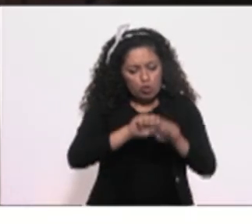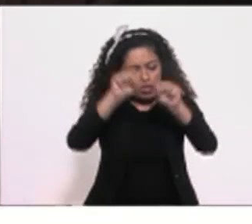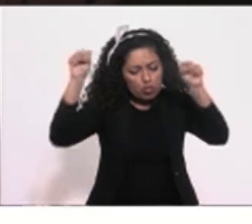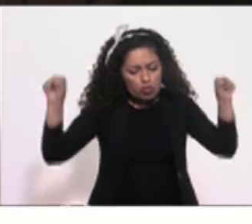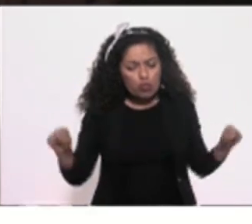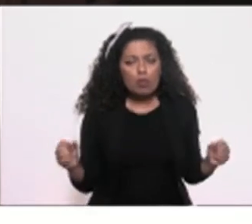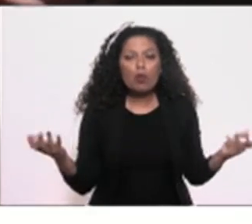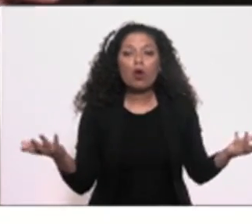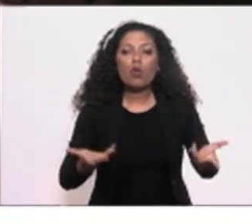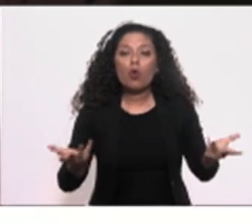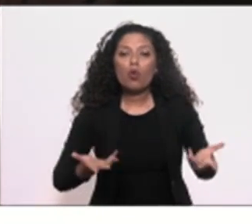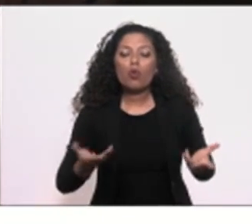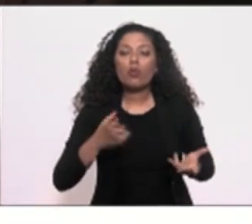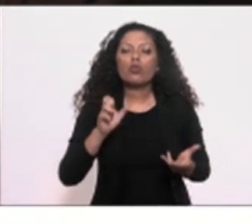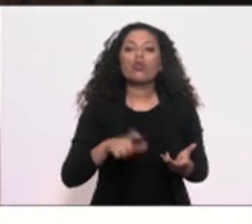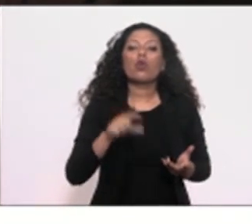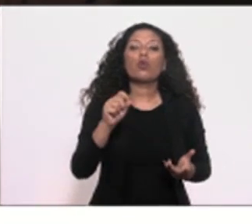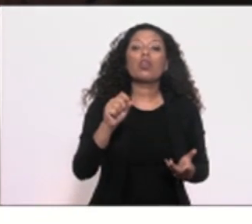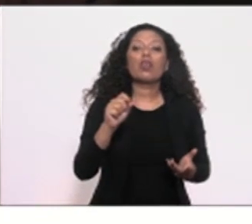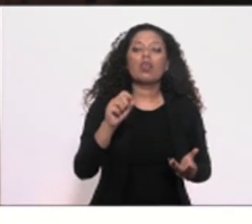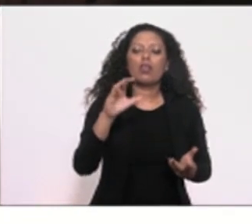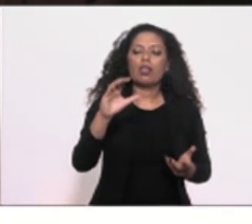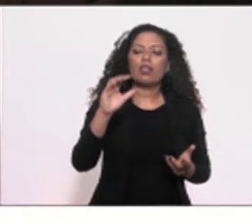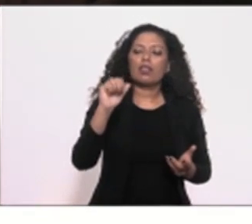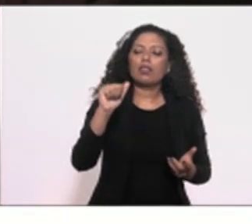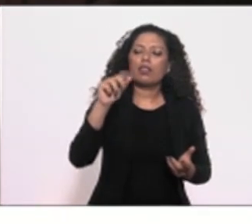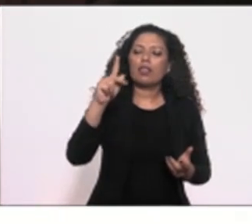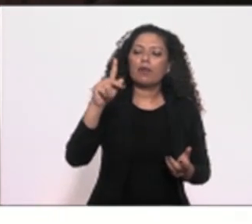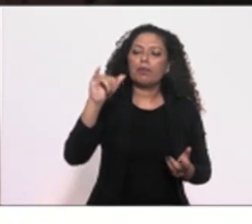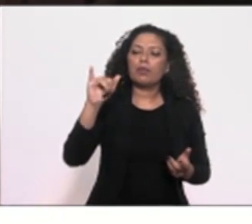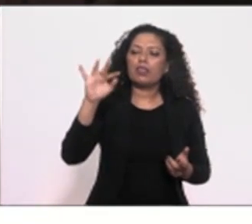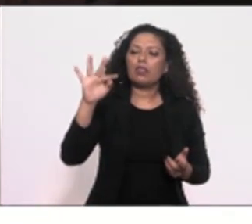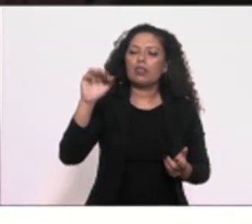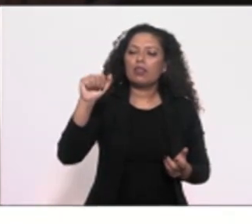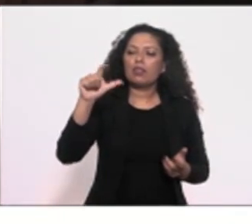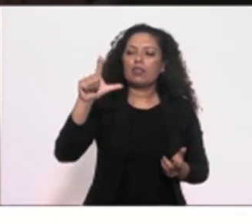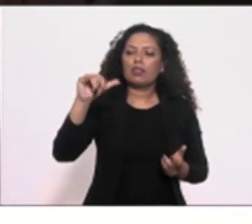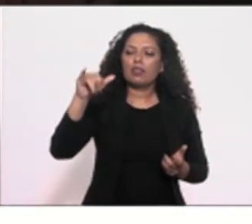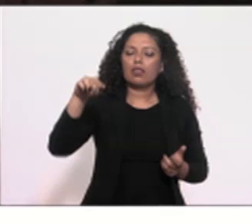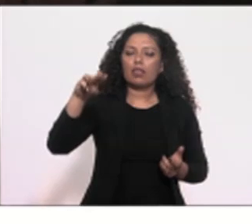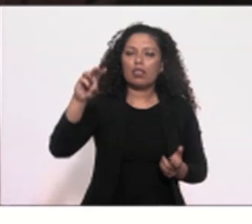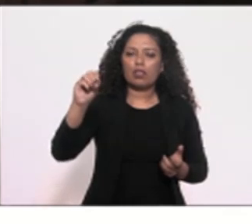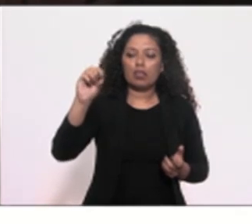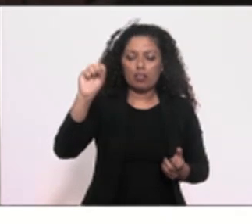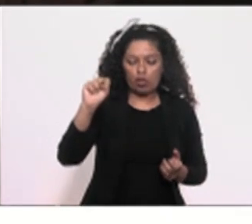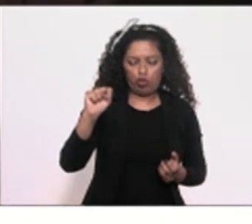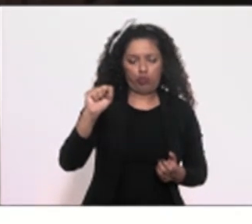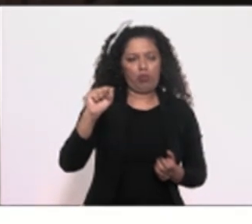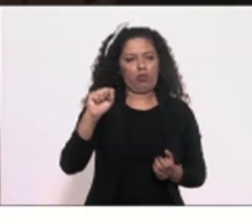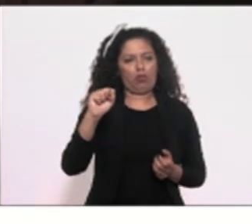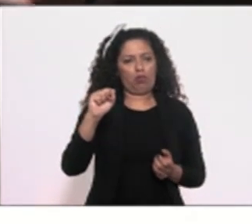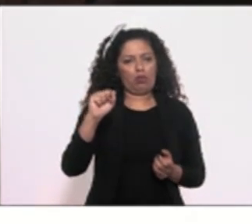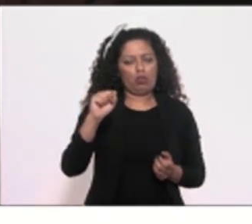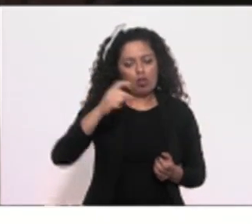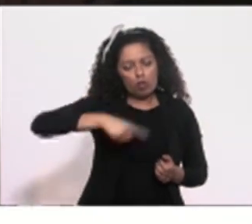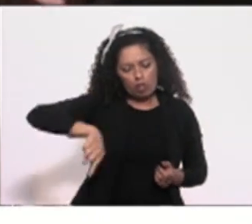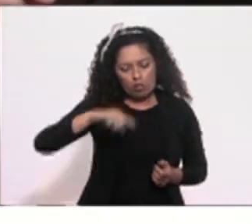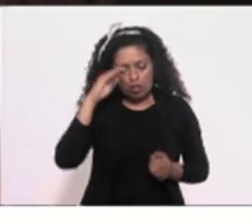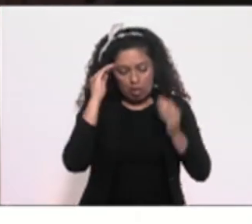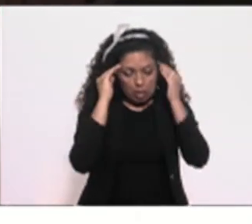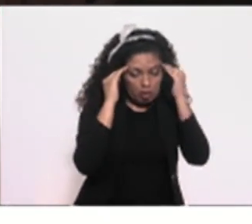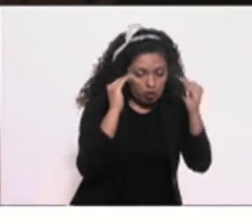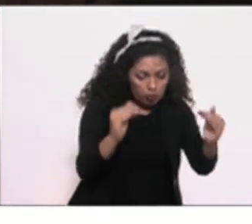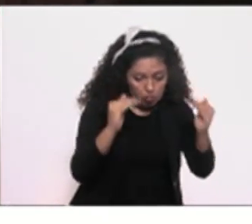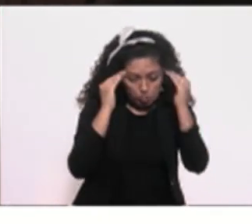onde florescesse a dignidade, o respeito aos direitos humanos. Essa